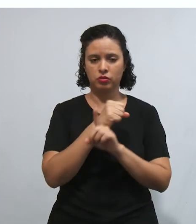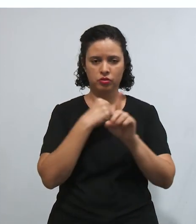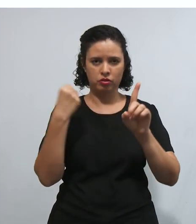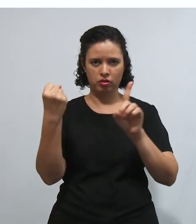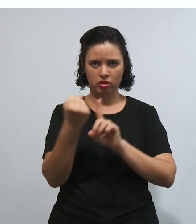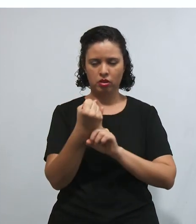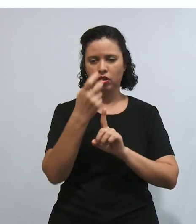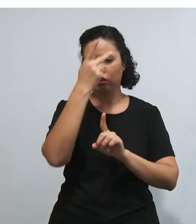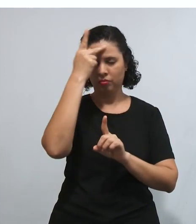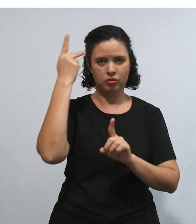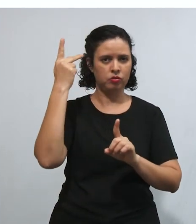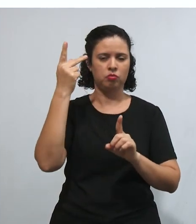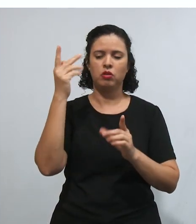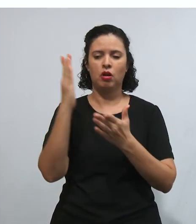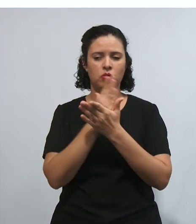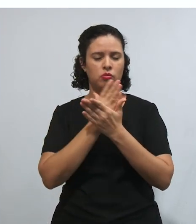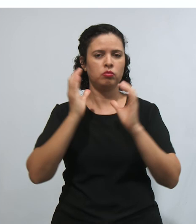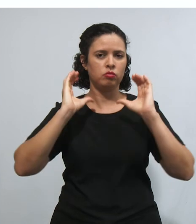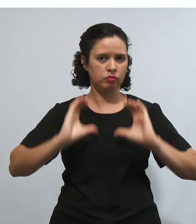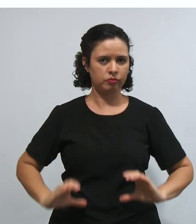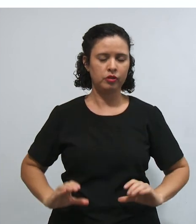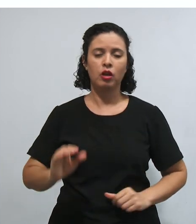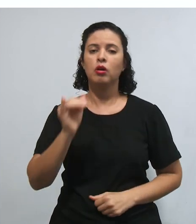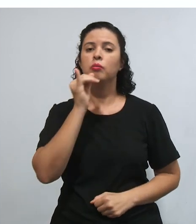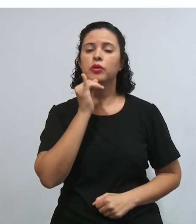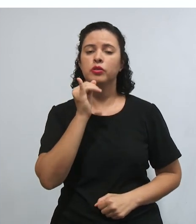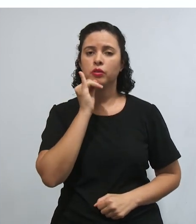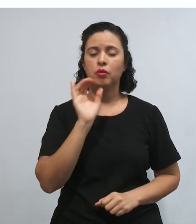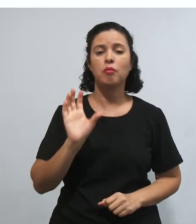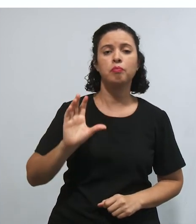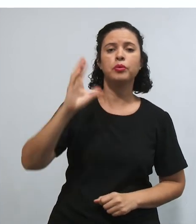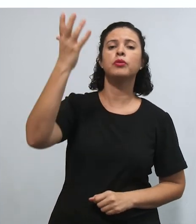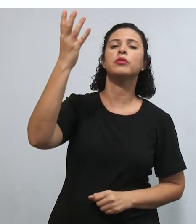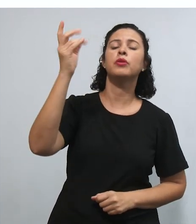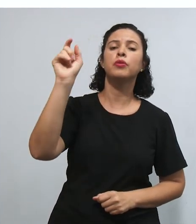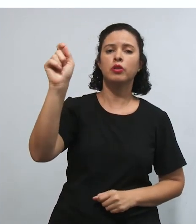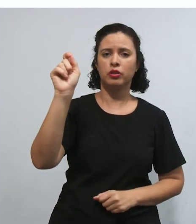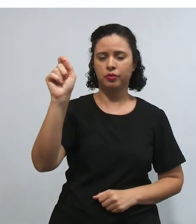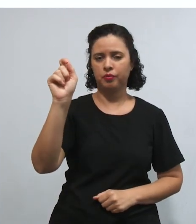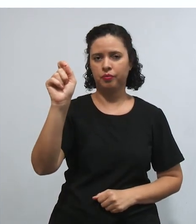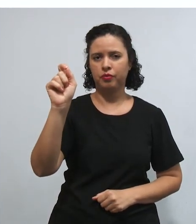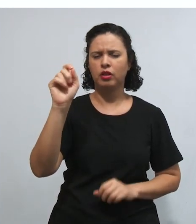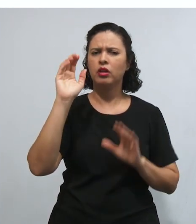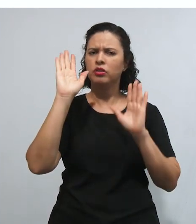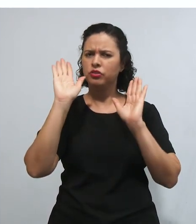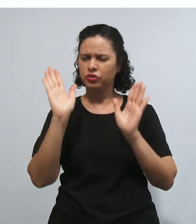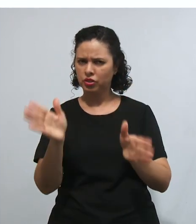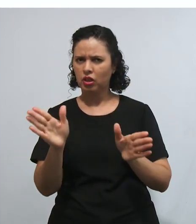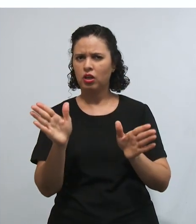alguns cidadãos. Por exemplo, existem algumas situações que já foram até objeto de julgado,